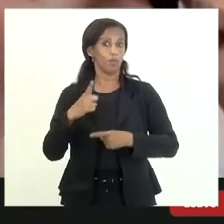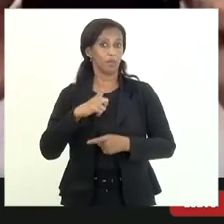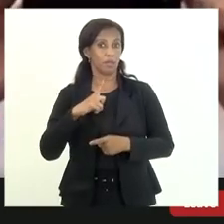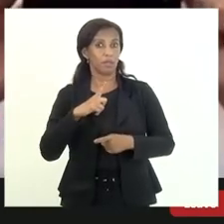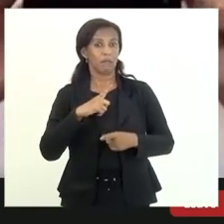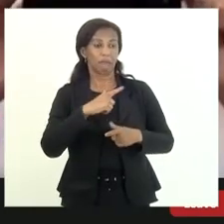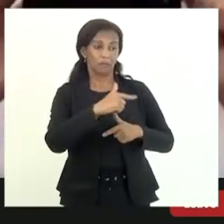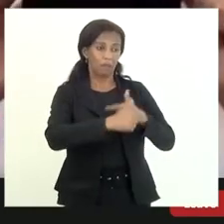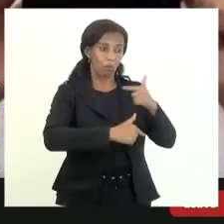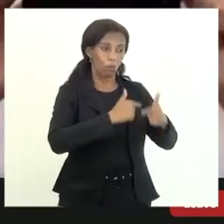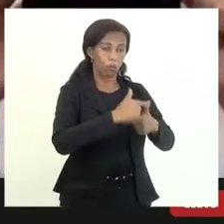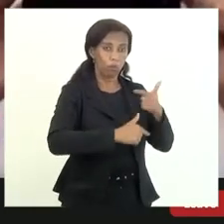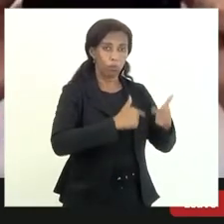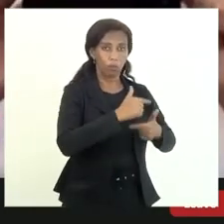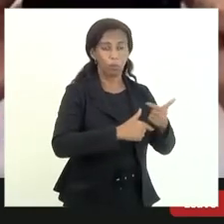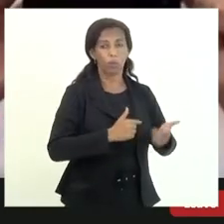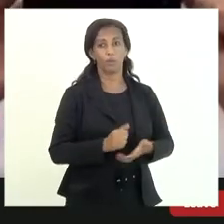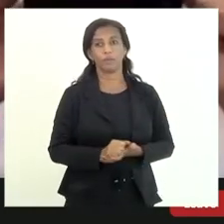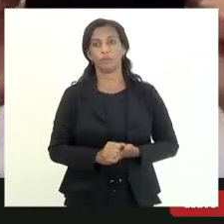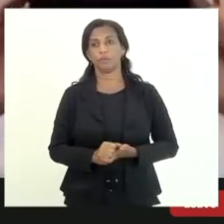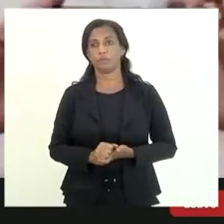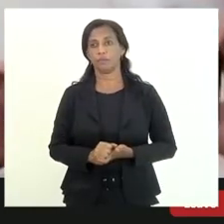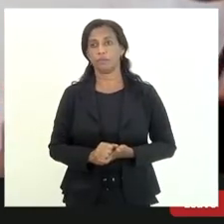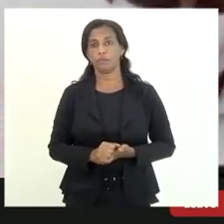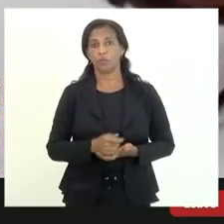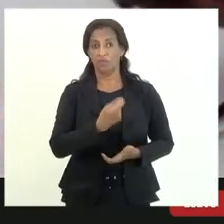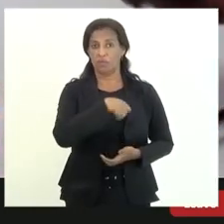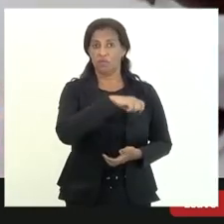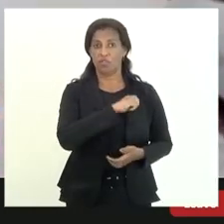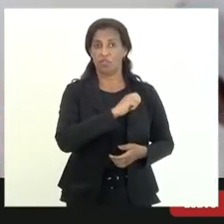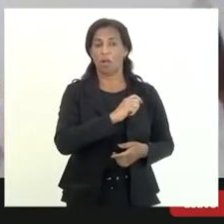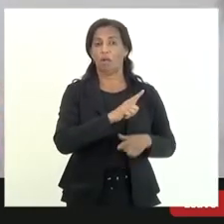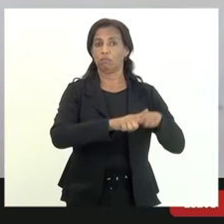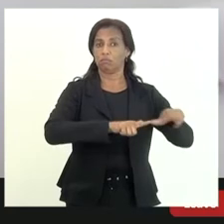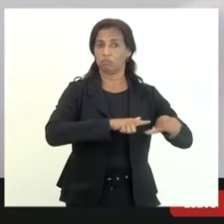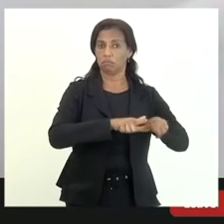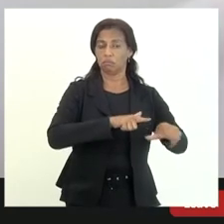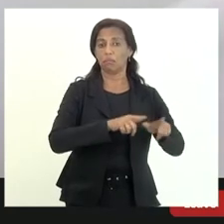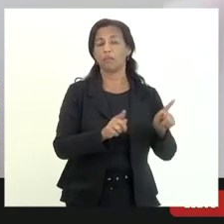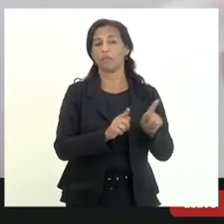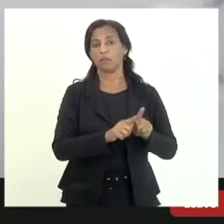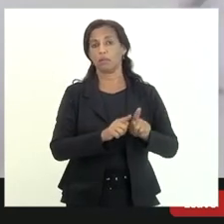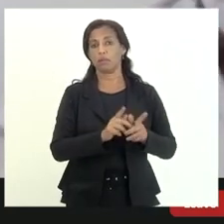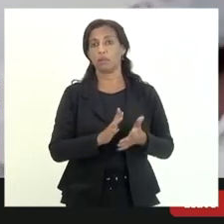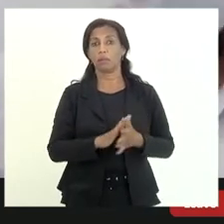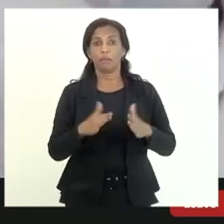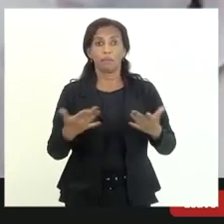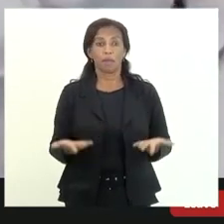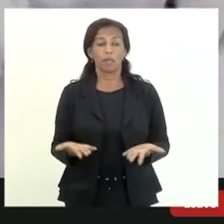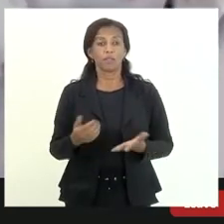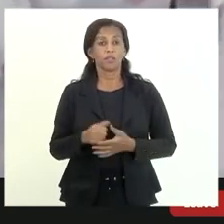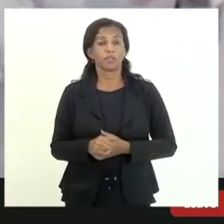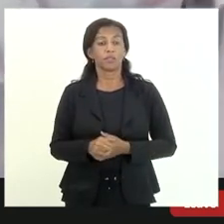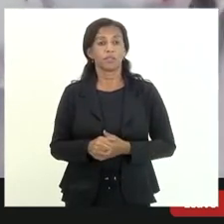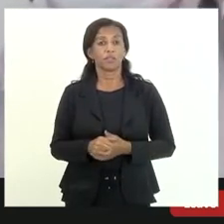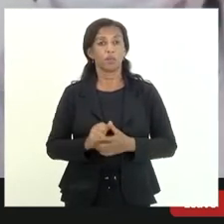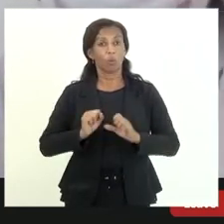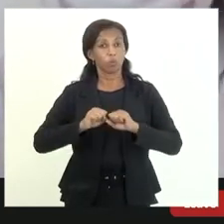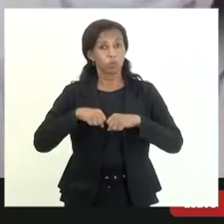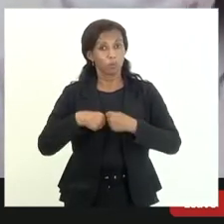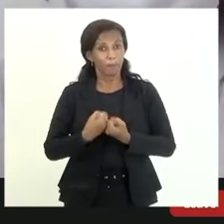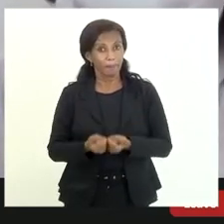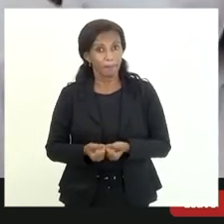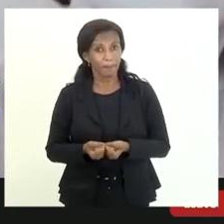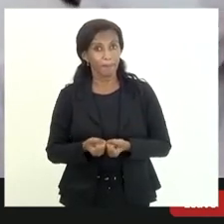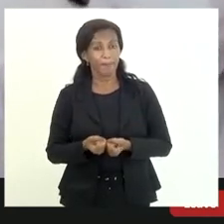execuções de caráter fiscal mas quer dizer ou seja no empenho